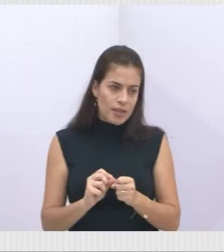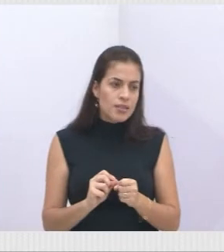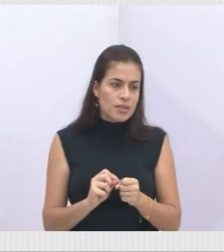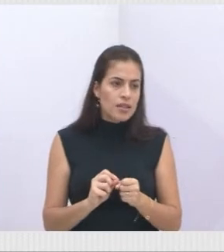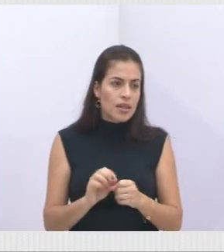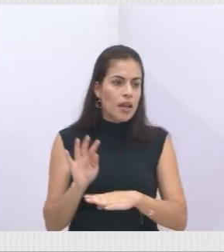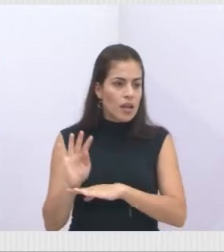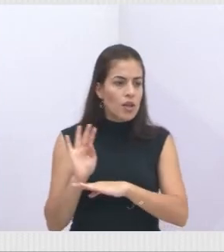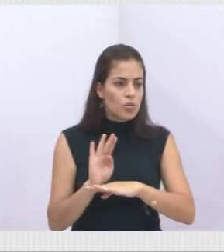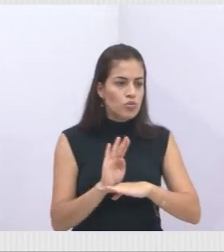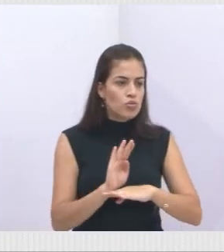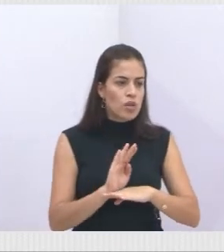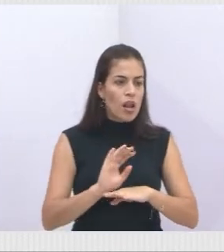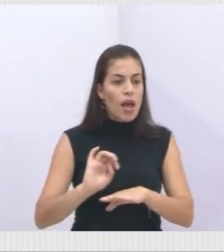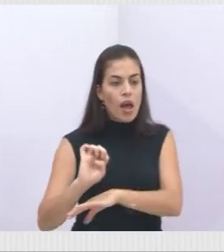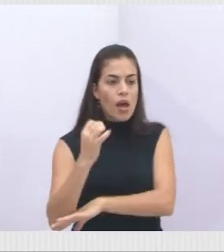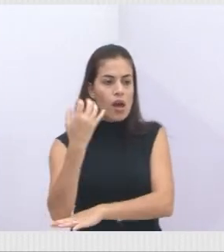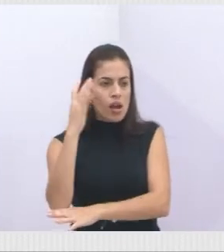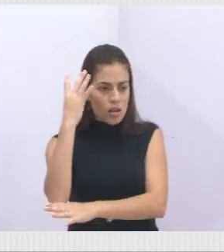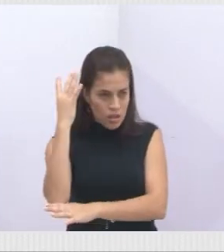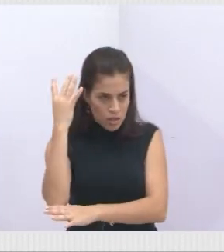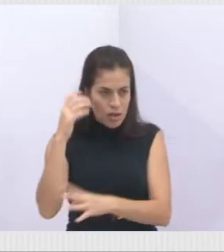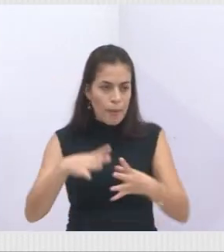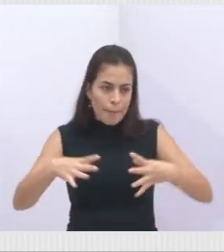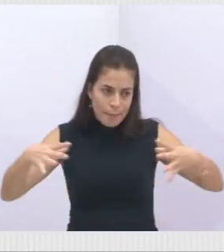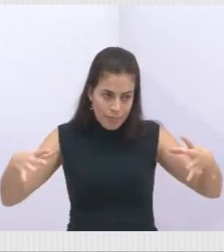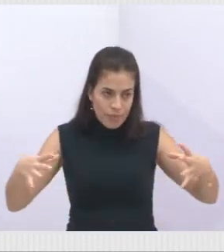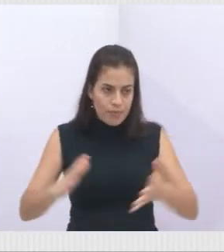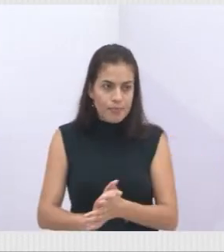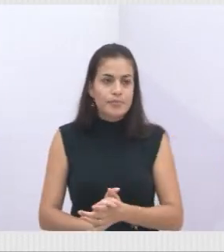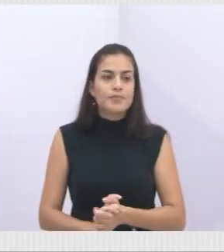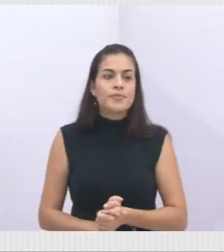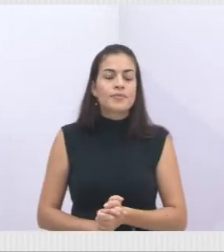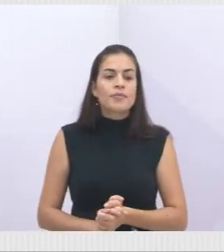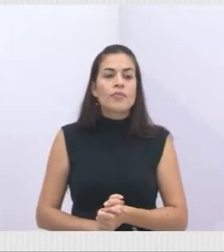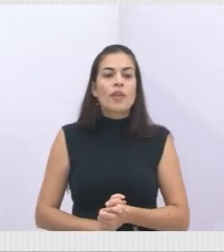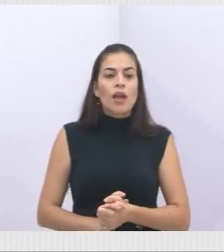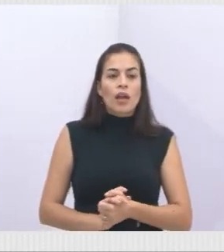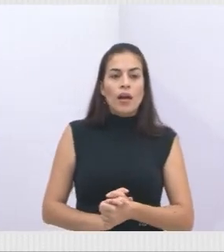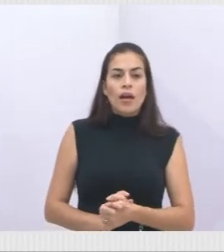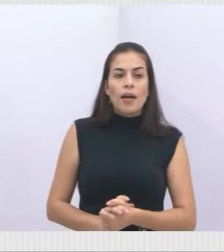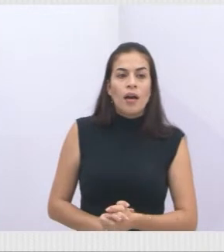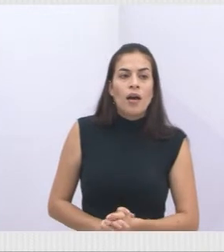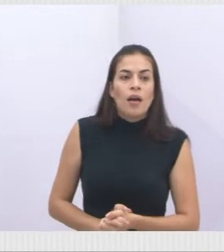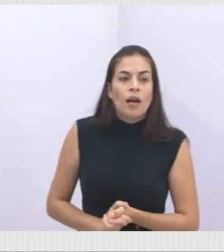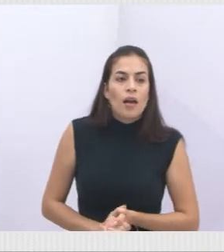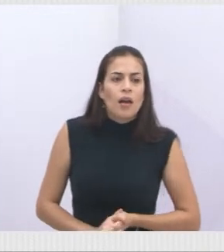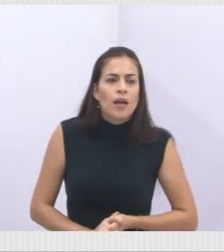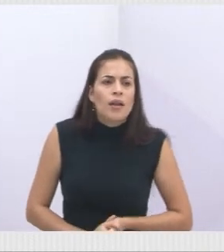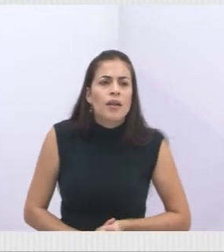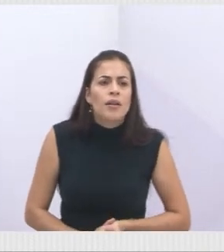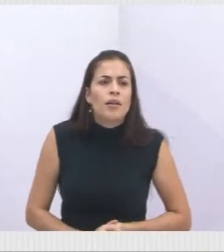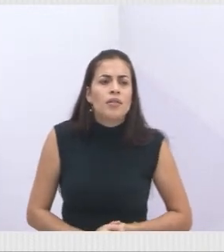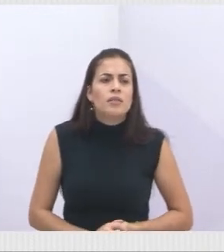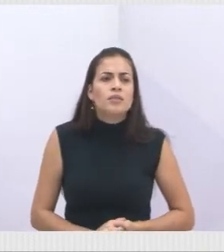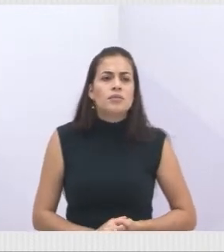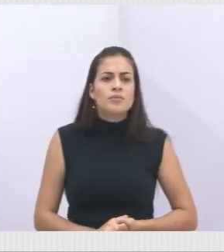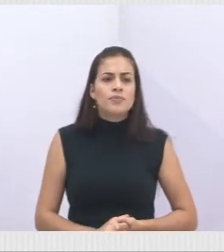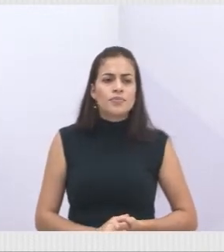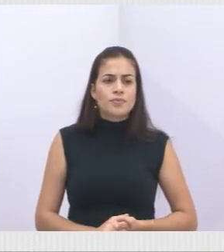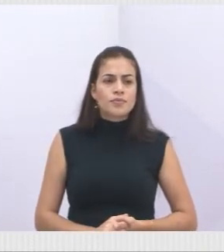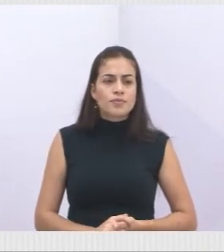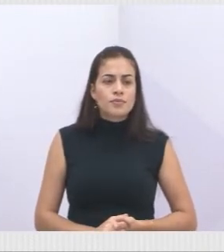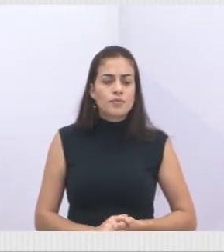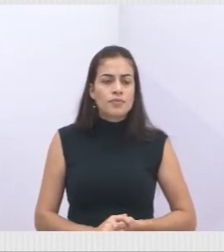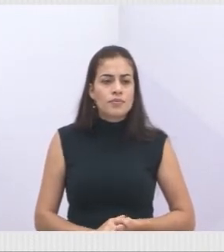São 8.476 mudas plantadas e já recebendo a manutenção. O próximo